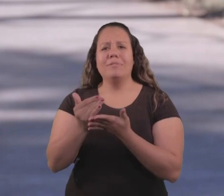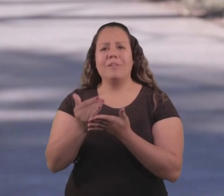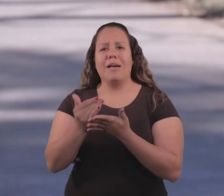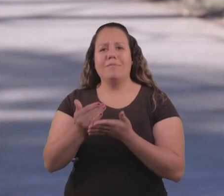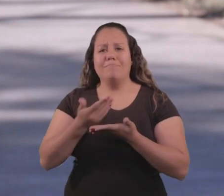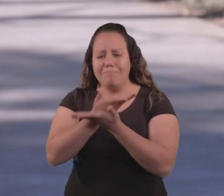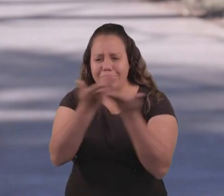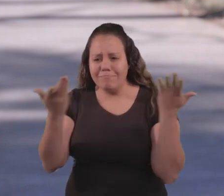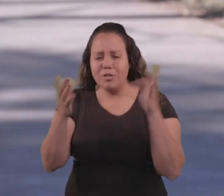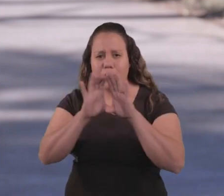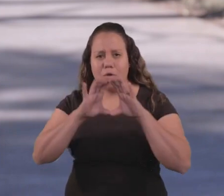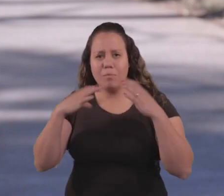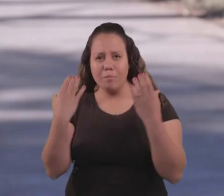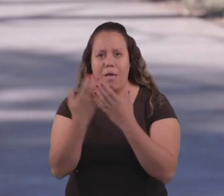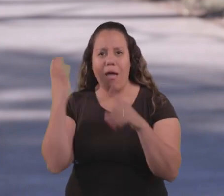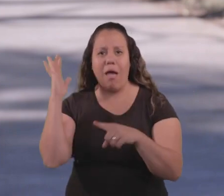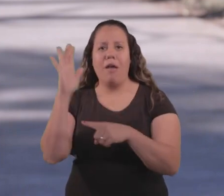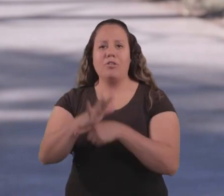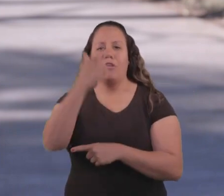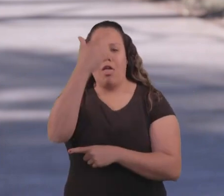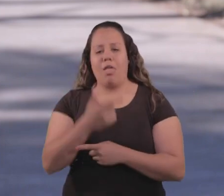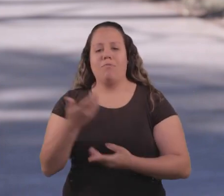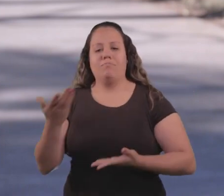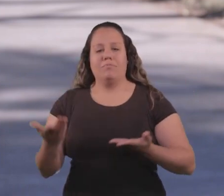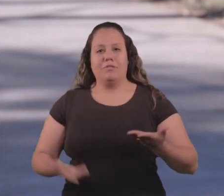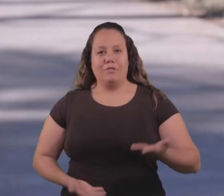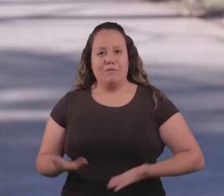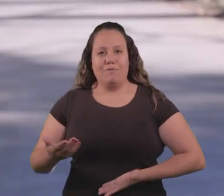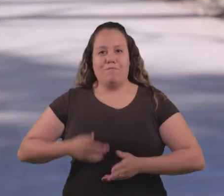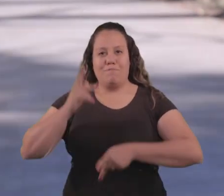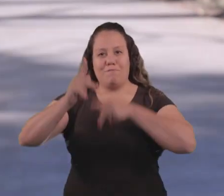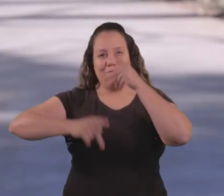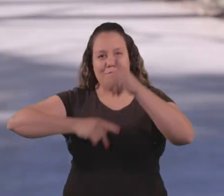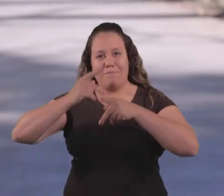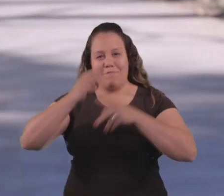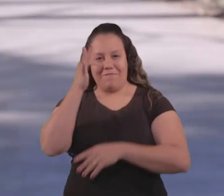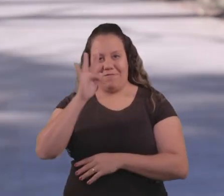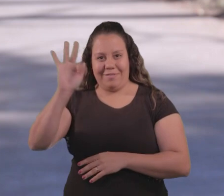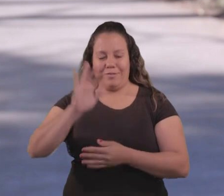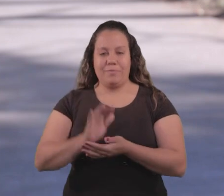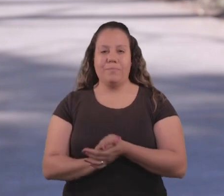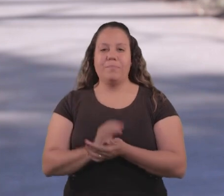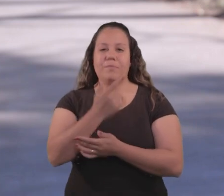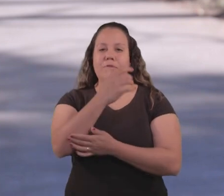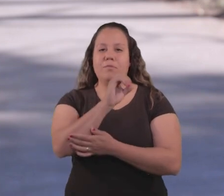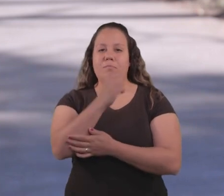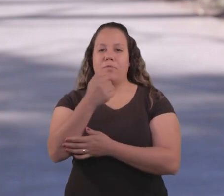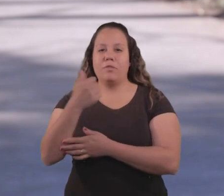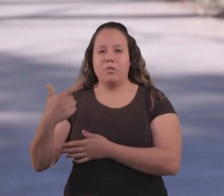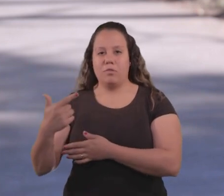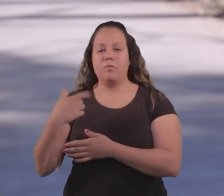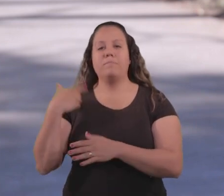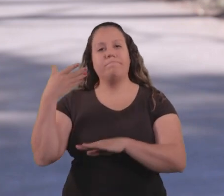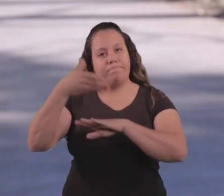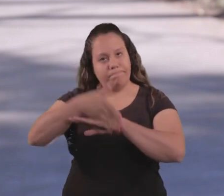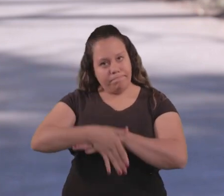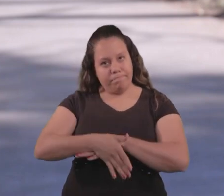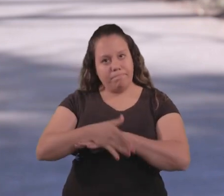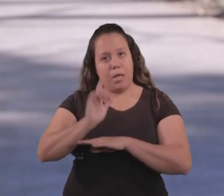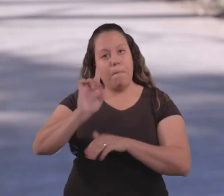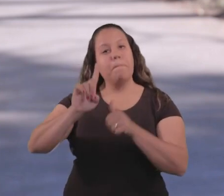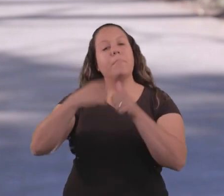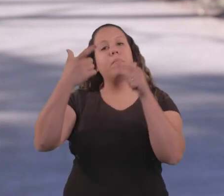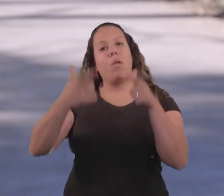a contribuir com a sociedade. Eu ia ser um servidor público federal. Em 2012, eu ingressei. Minha primeira